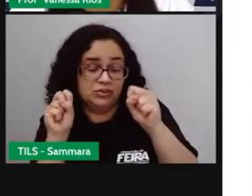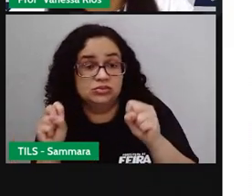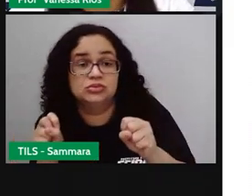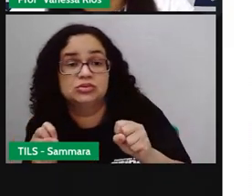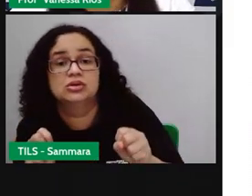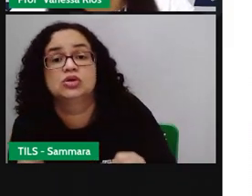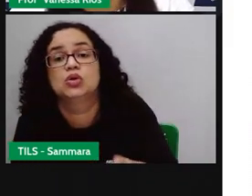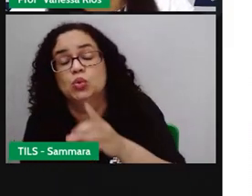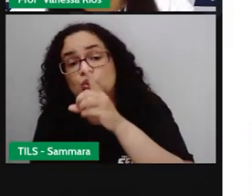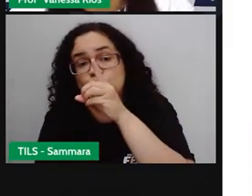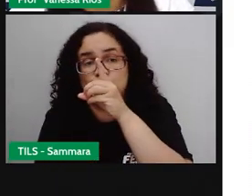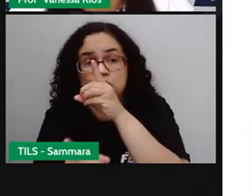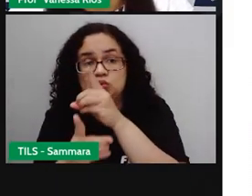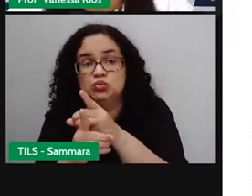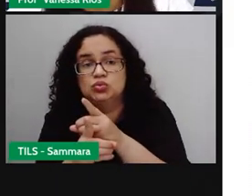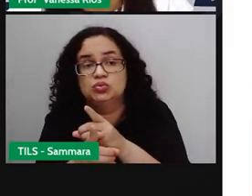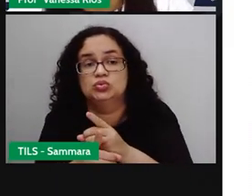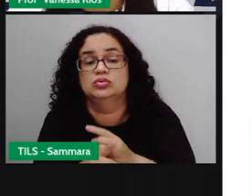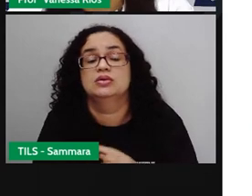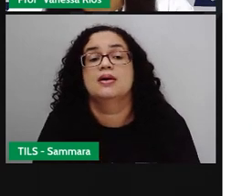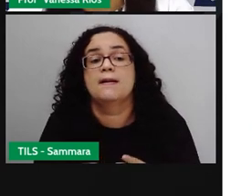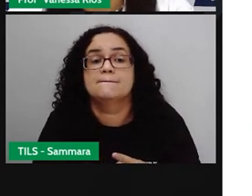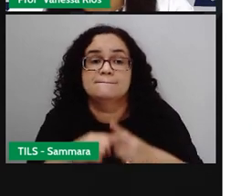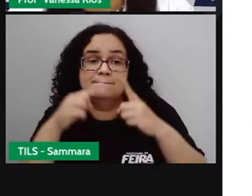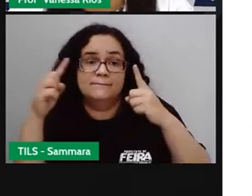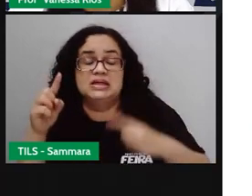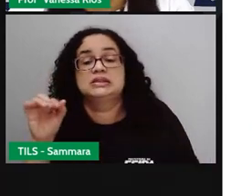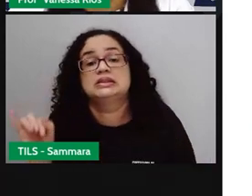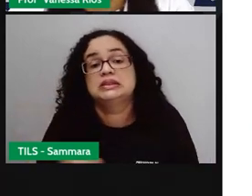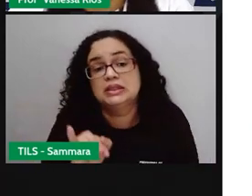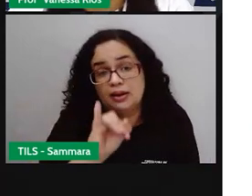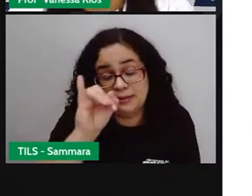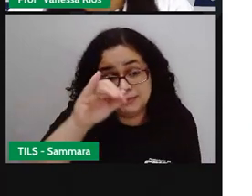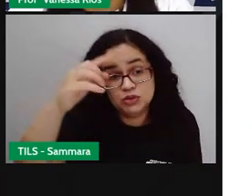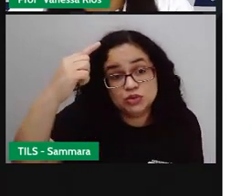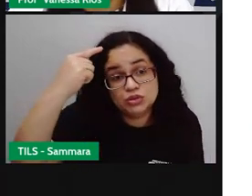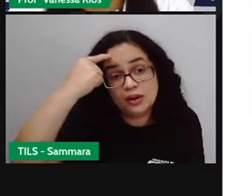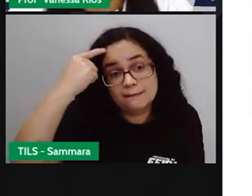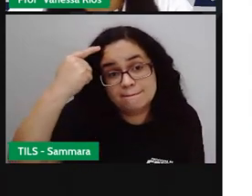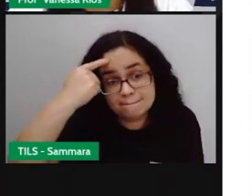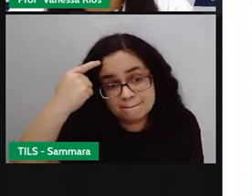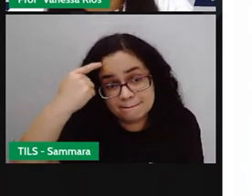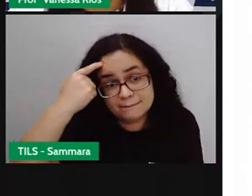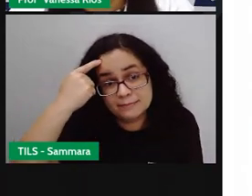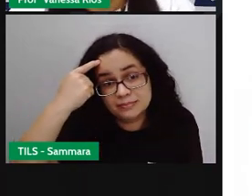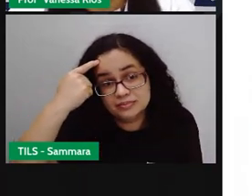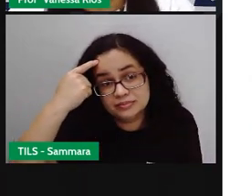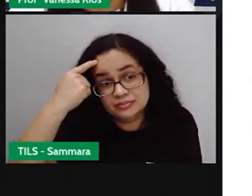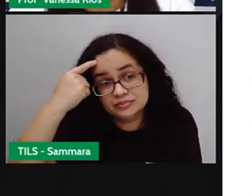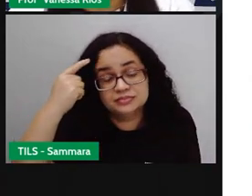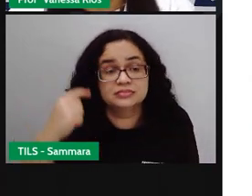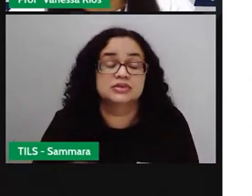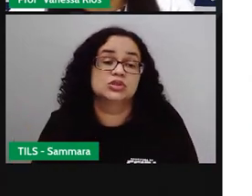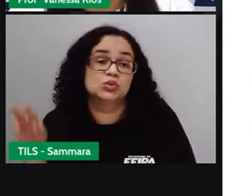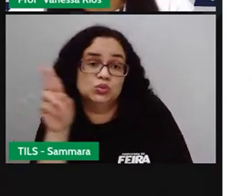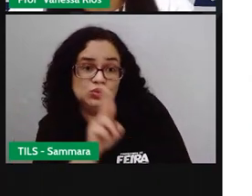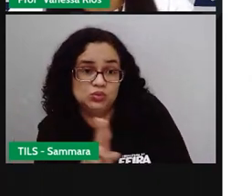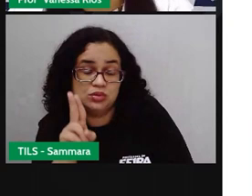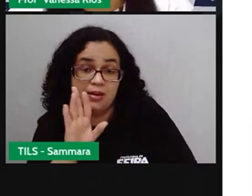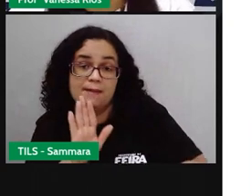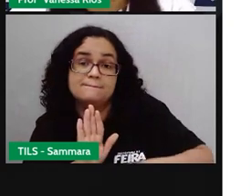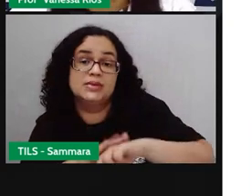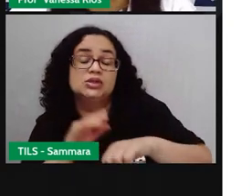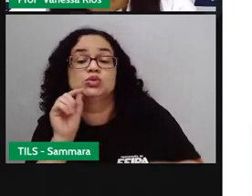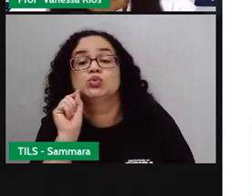encontrar ainda o uso desses termos, mas é importante a gente pensar que esses termos aí, eles não devem ser usados mais